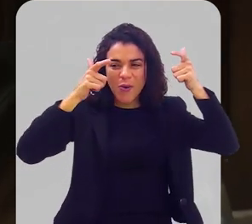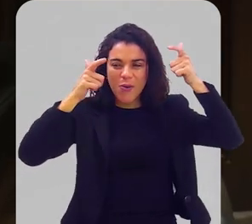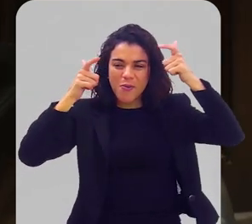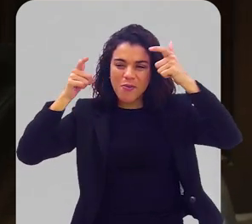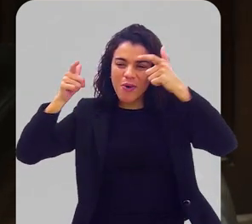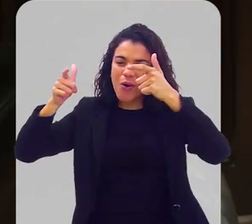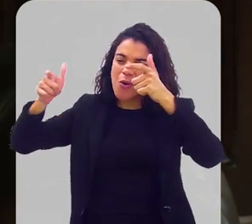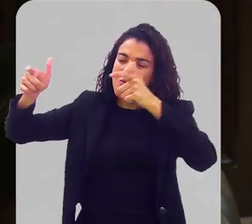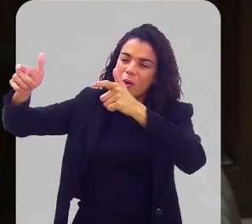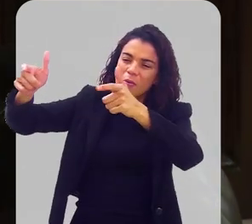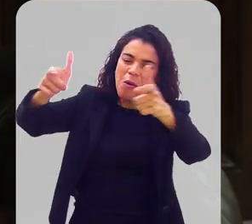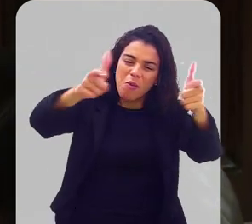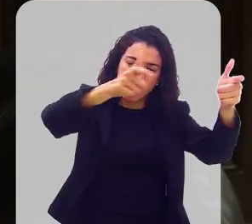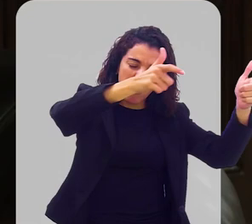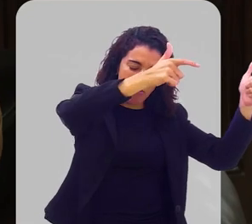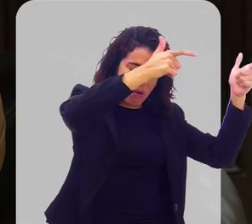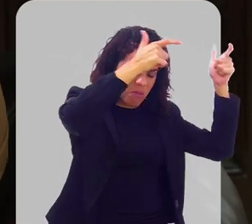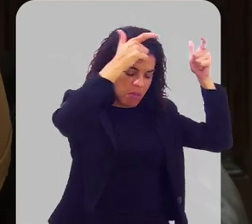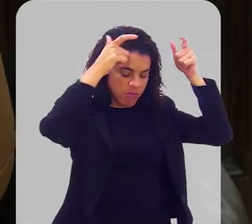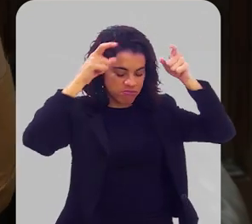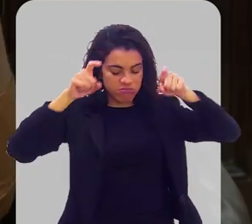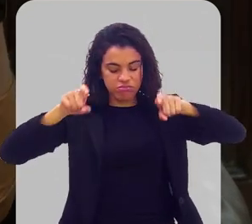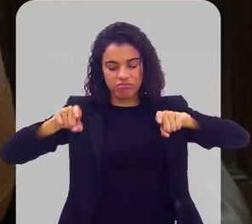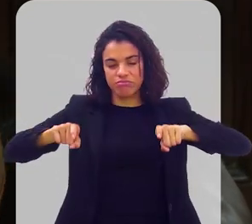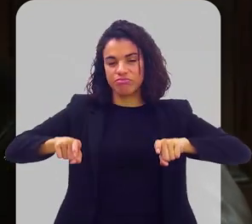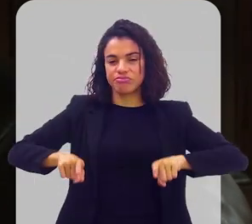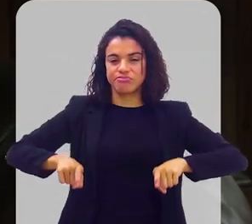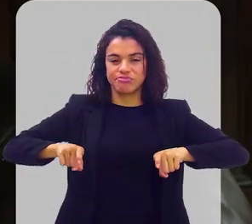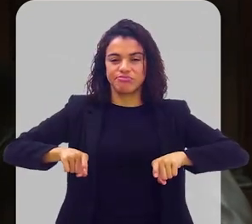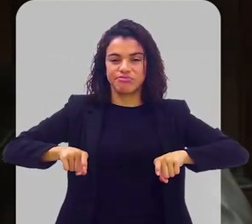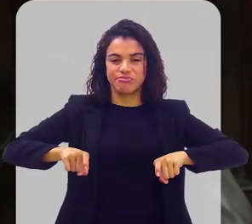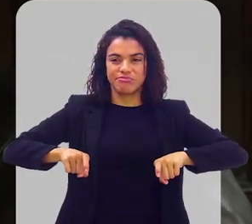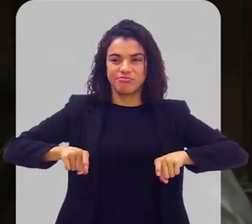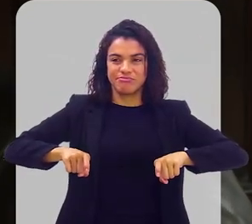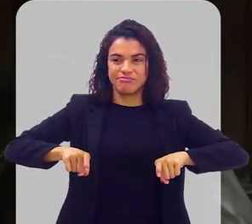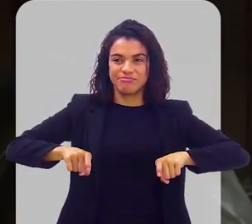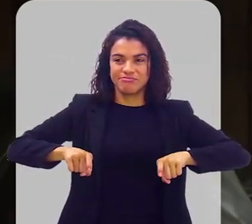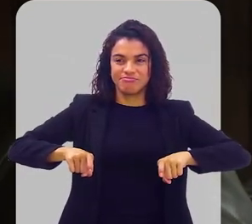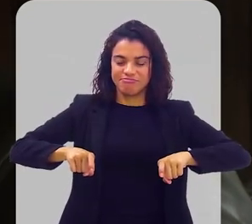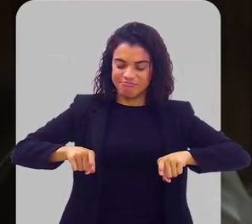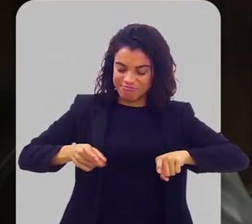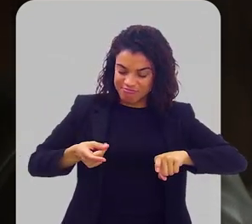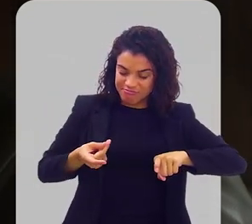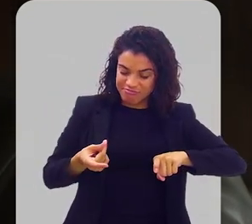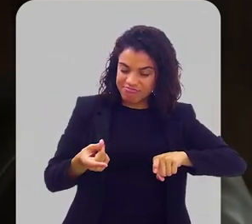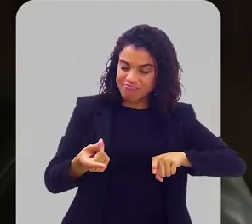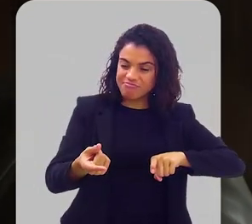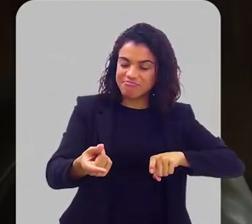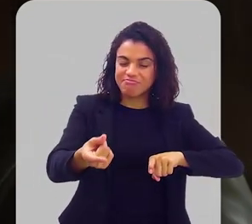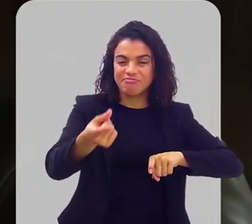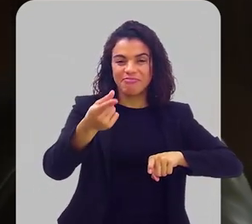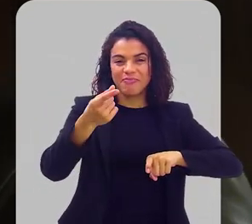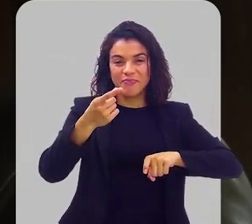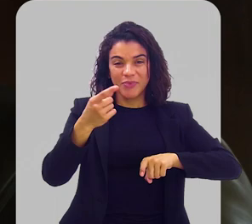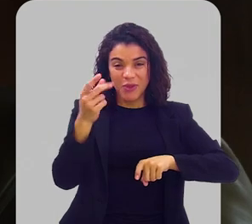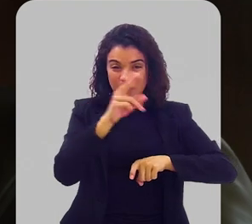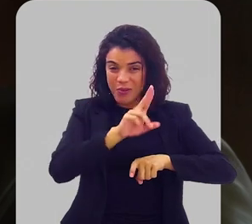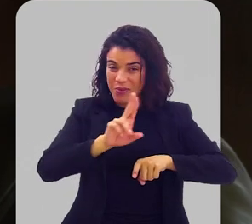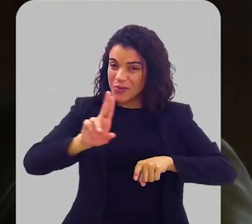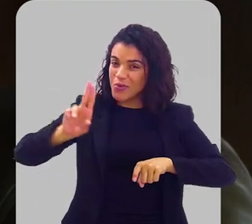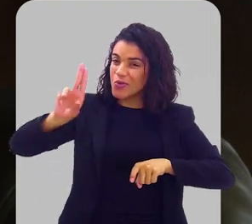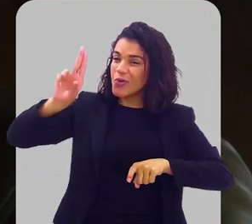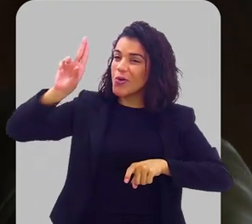e vão. Teu trono acima está. Teu nome